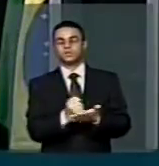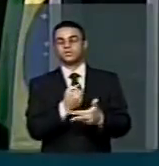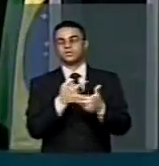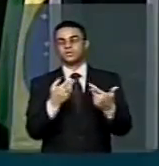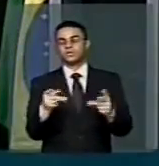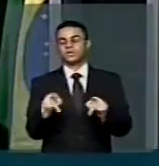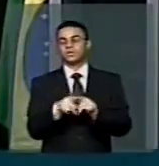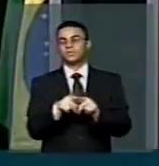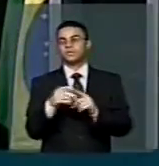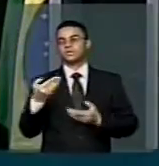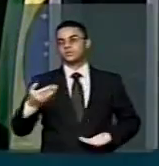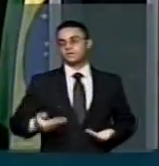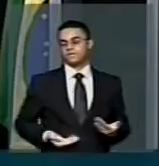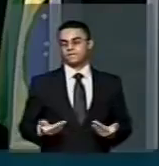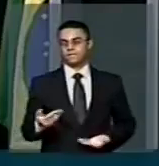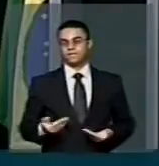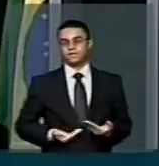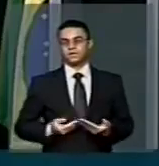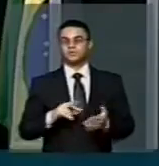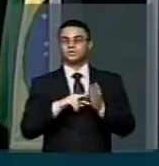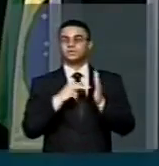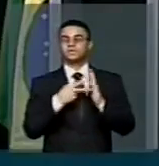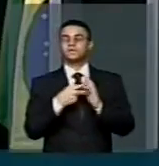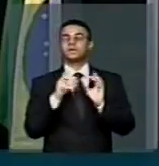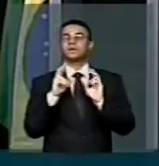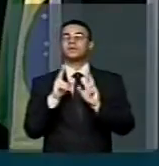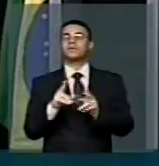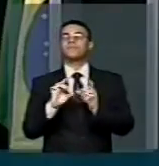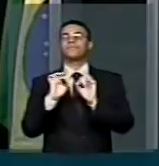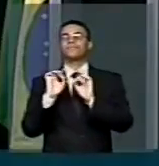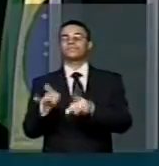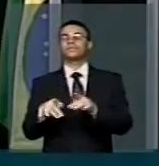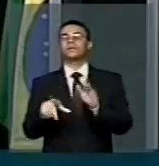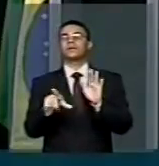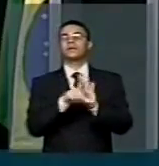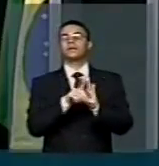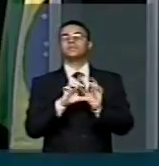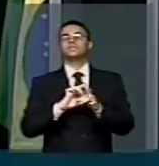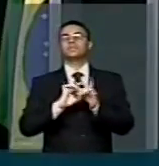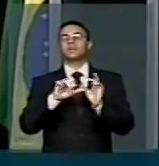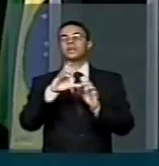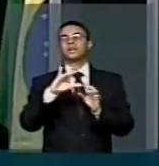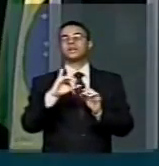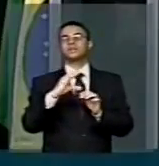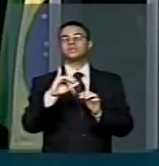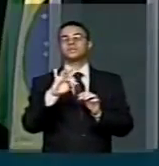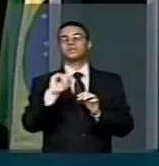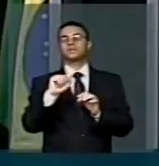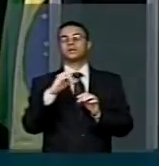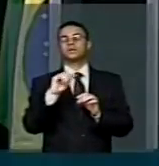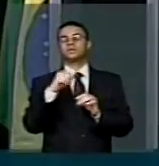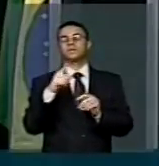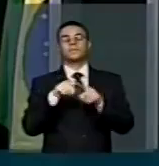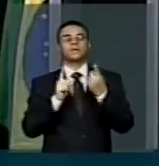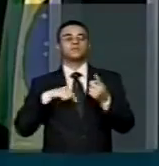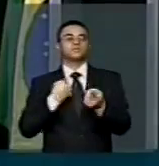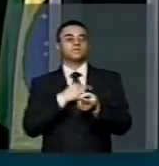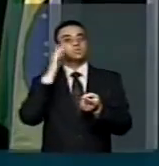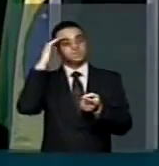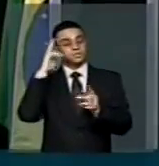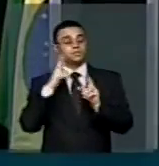serviços, o que significa acabar com a lei de licitação e, no nosso entendimento, de maneira muito clara,